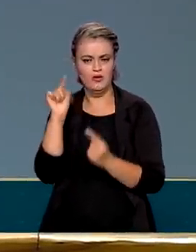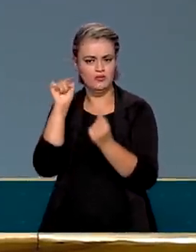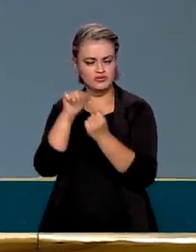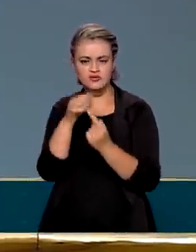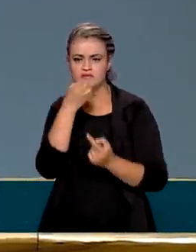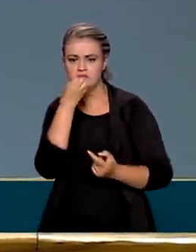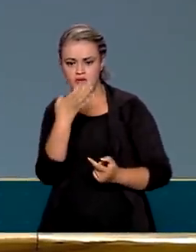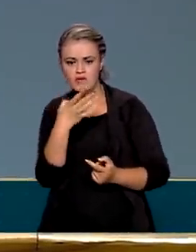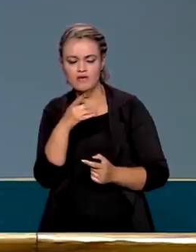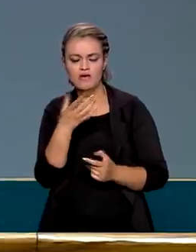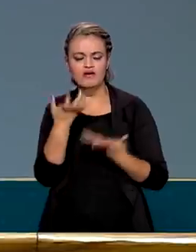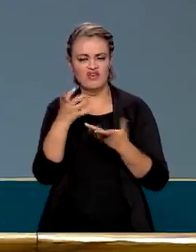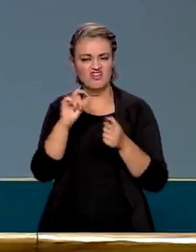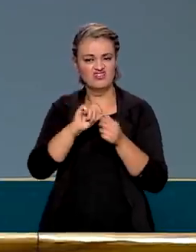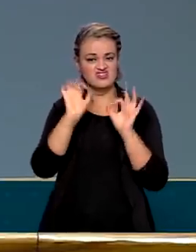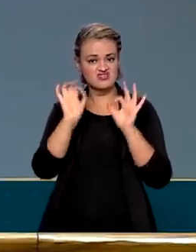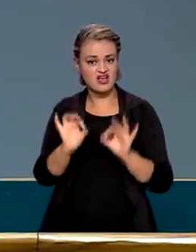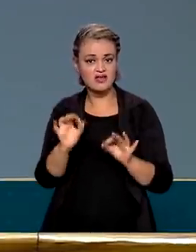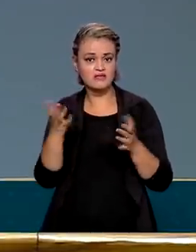quer fazer a coisa certa.